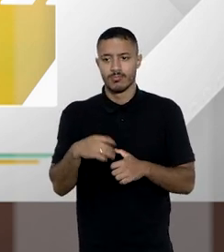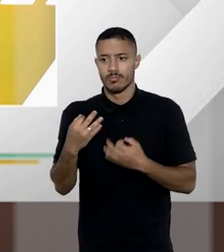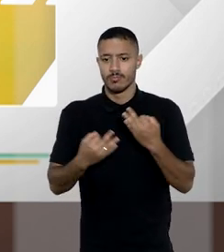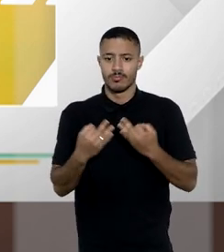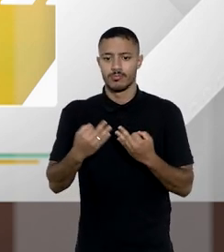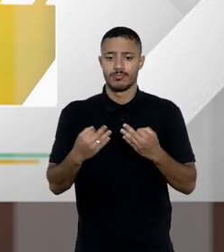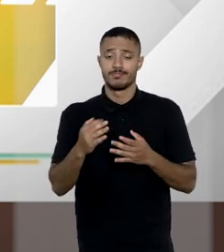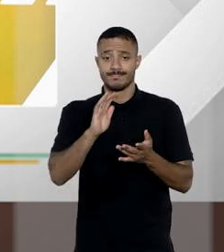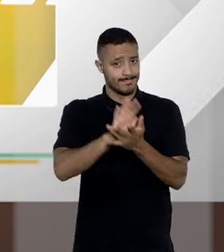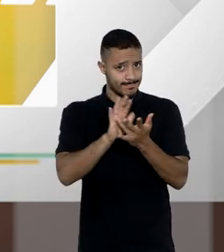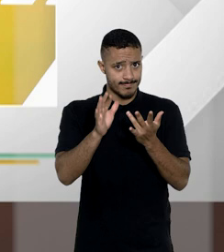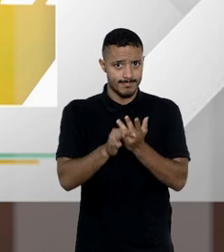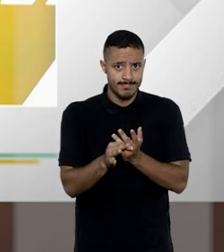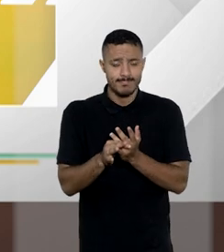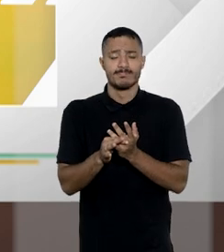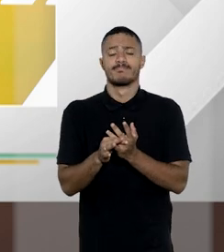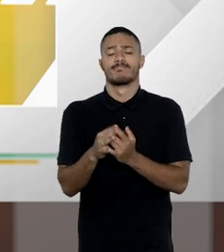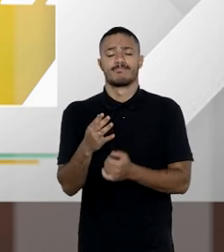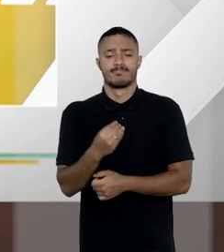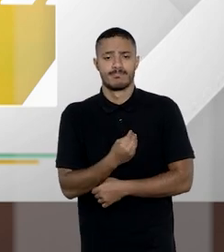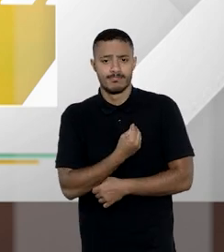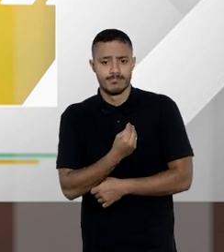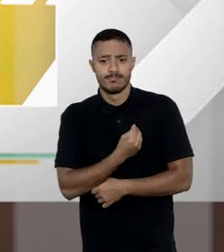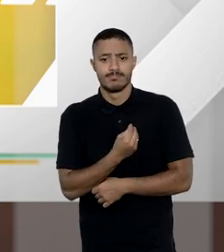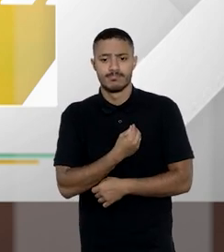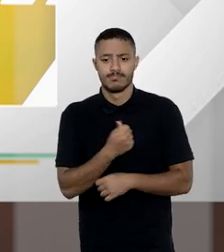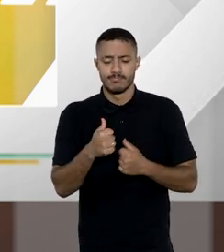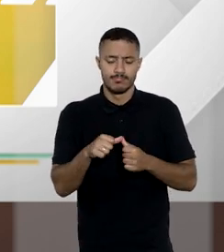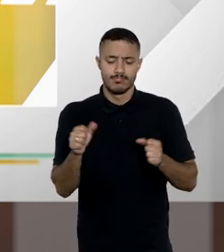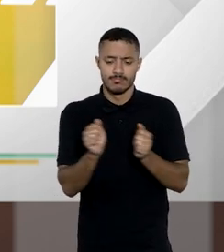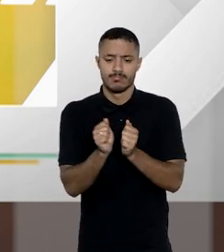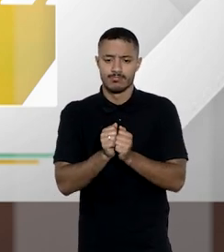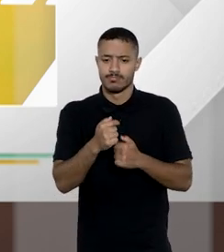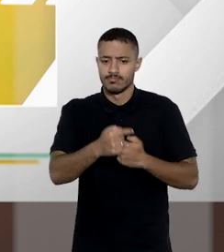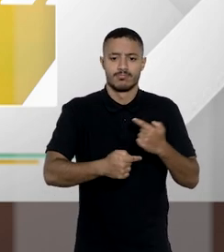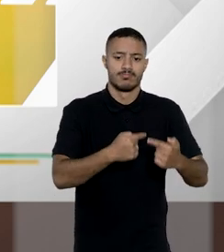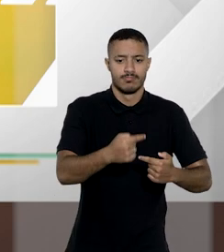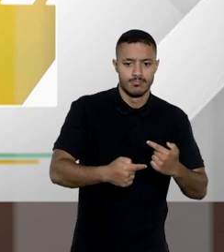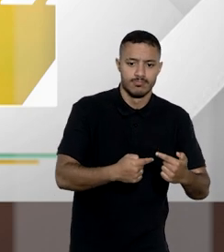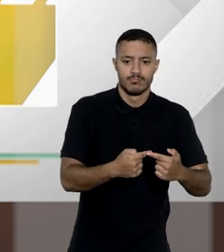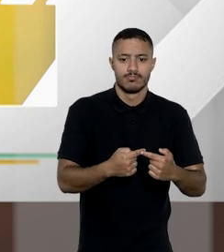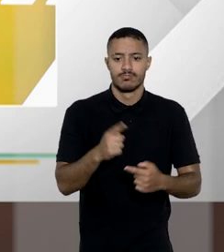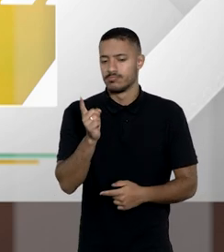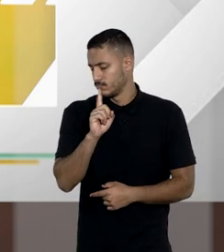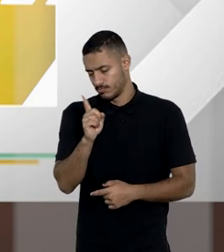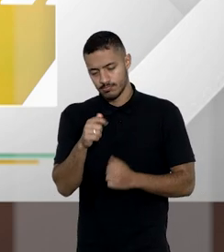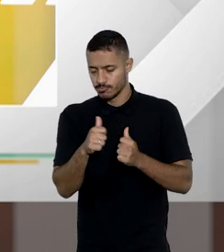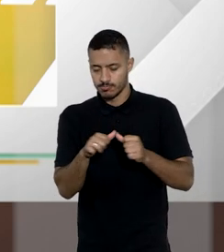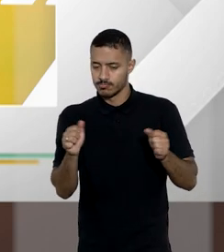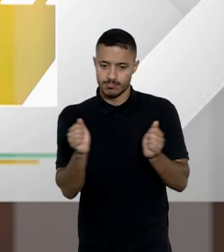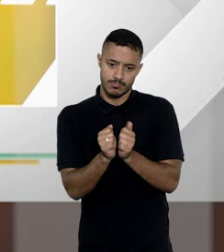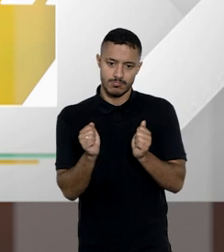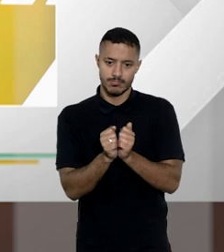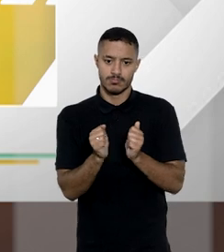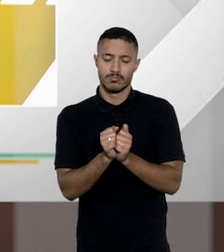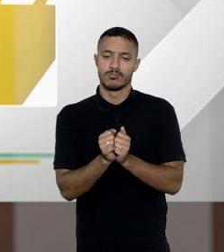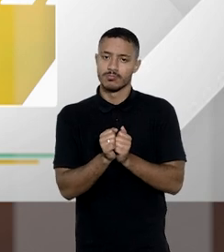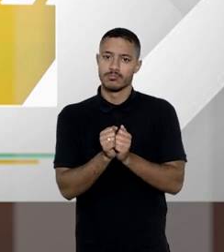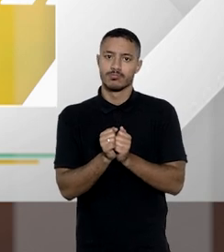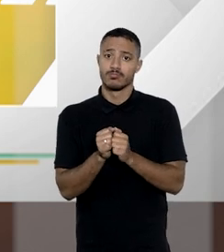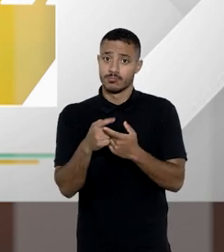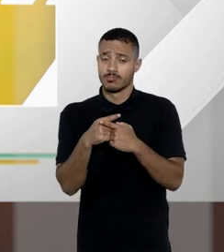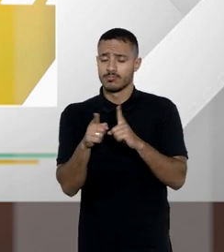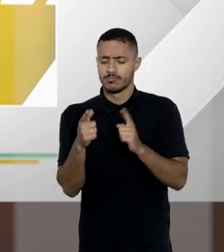judicial o cônjuge ou o companheiro sobrevivente ele concorre na herança não concorre não